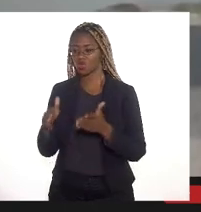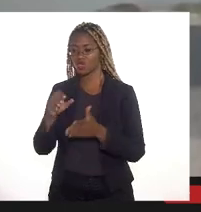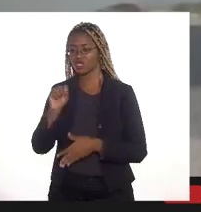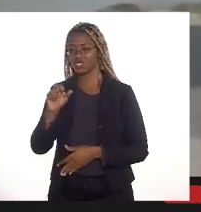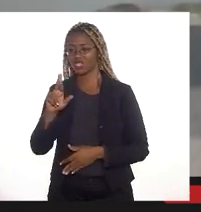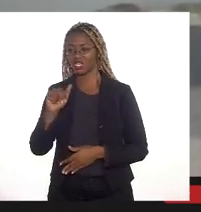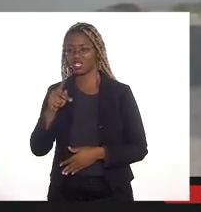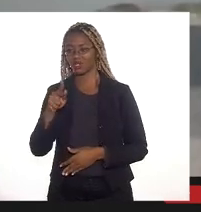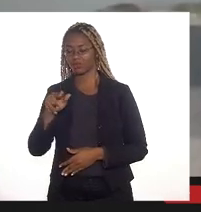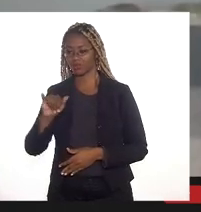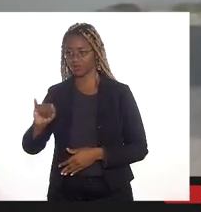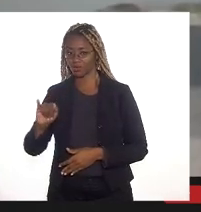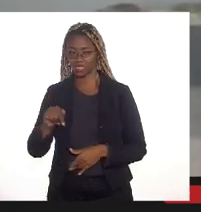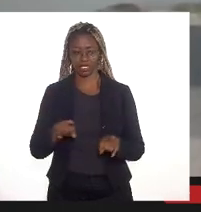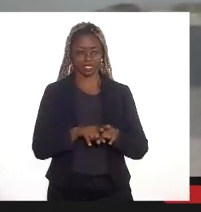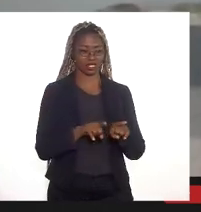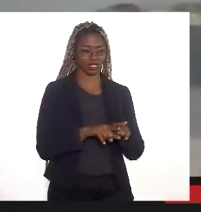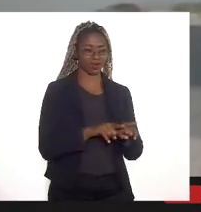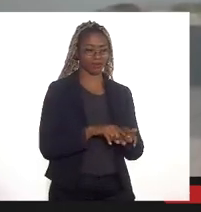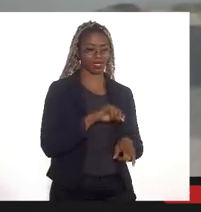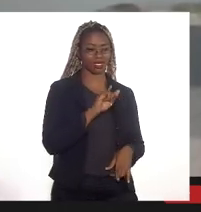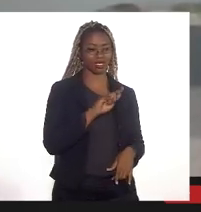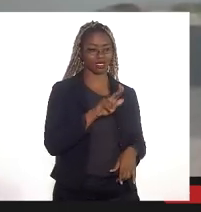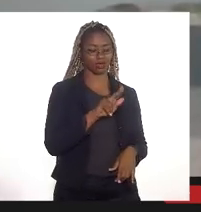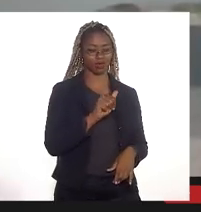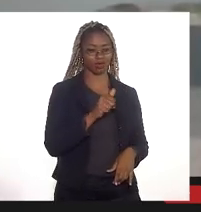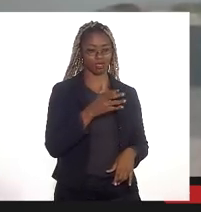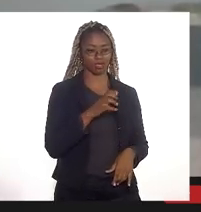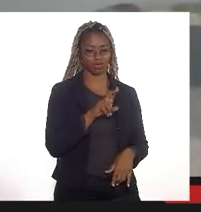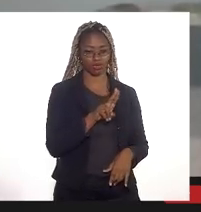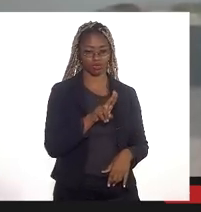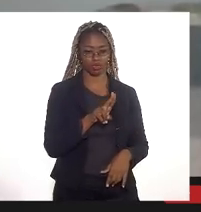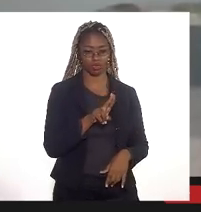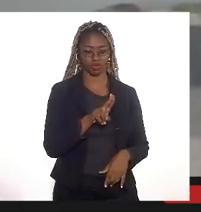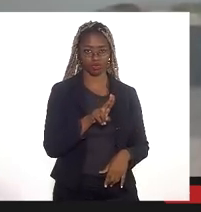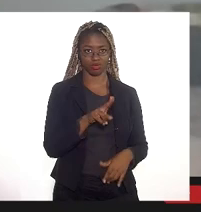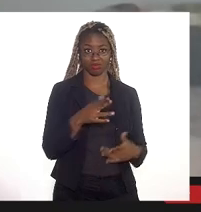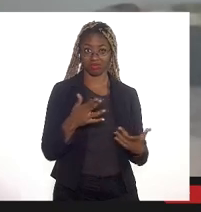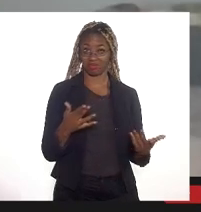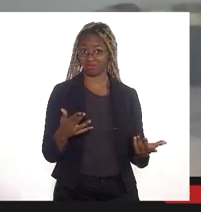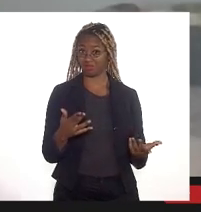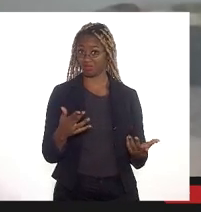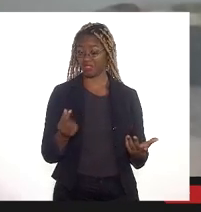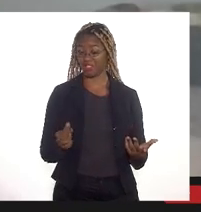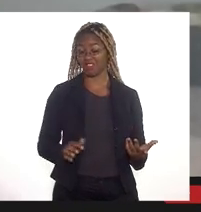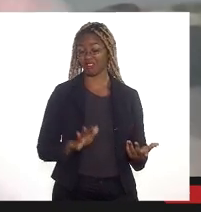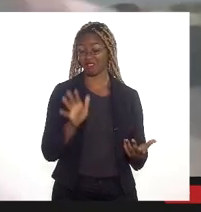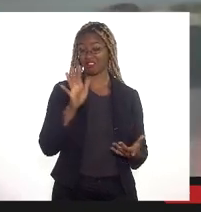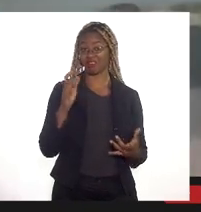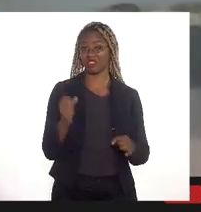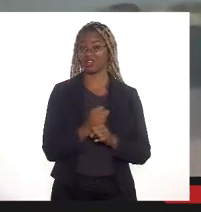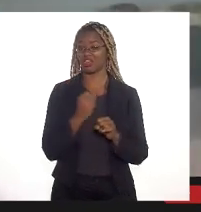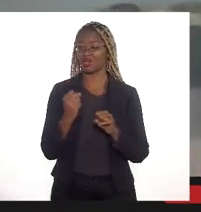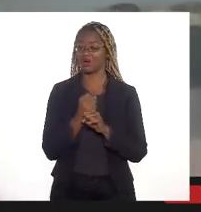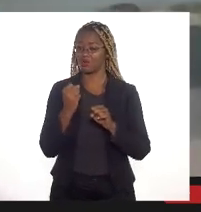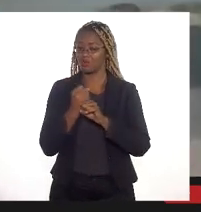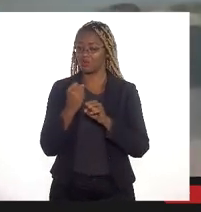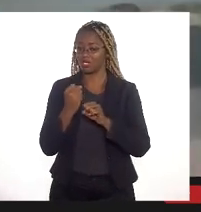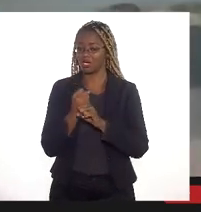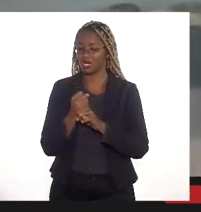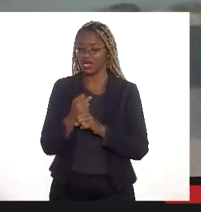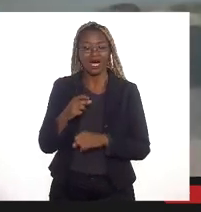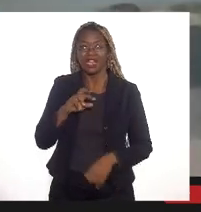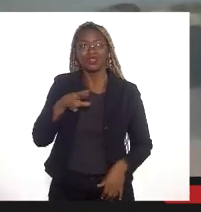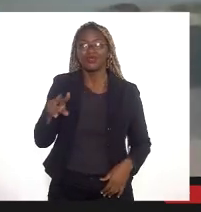Iguaçu numa época de inundação se eu imagino o porte e o custo dessa obra na realidade ela não ataca a causa do